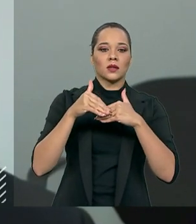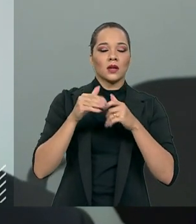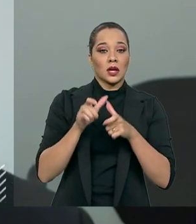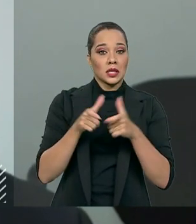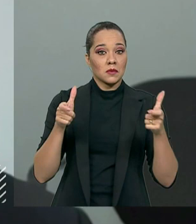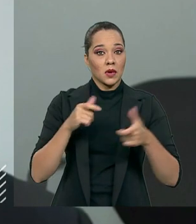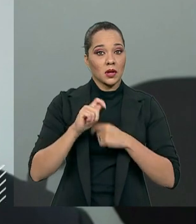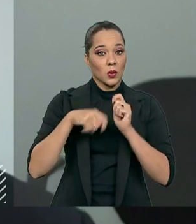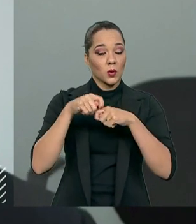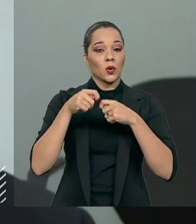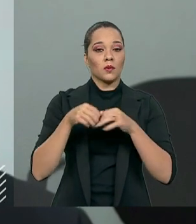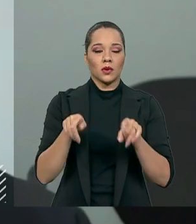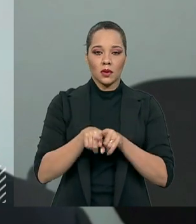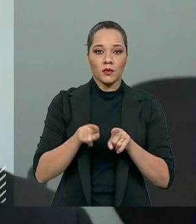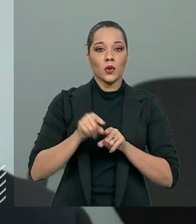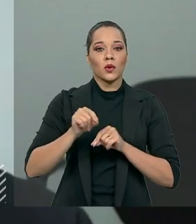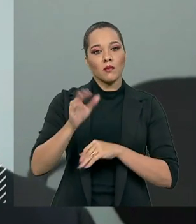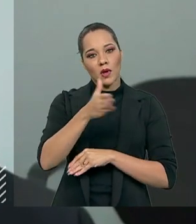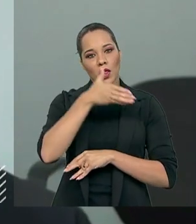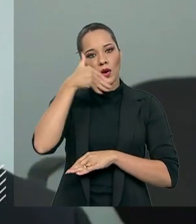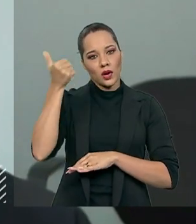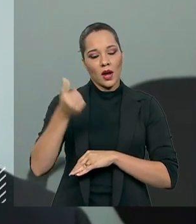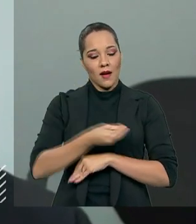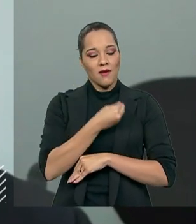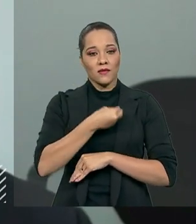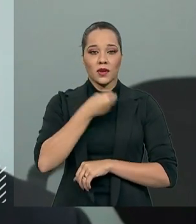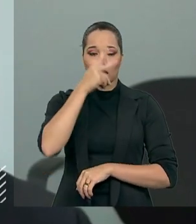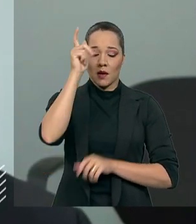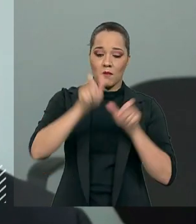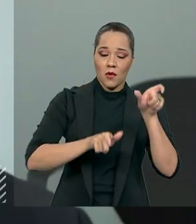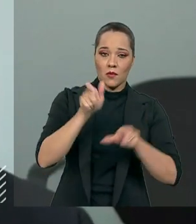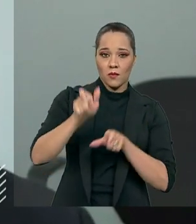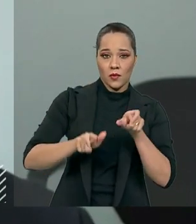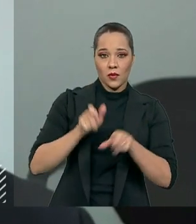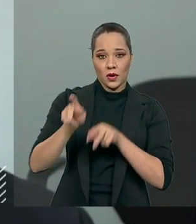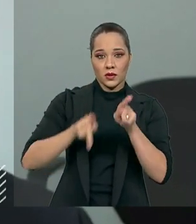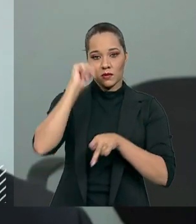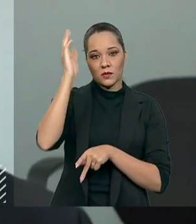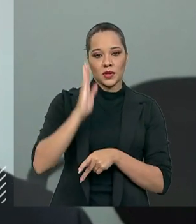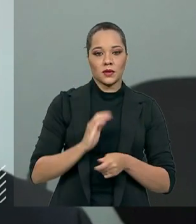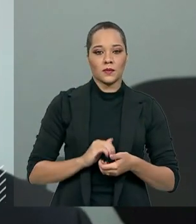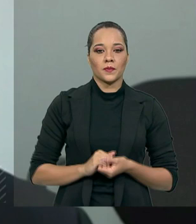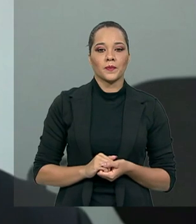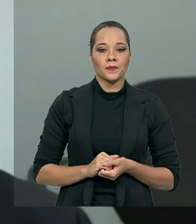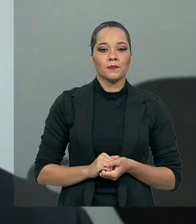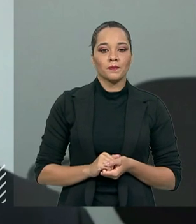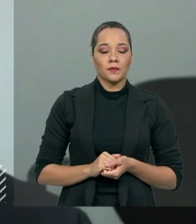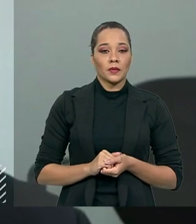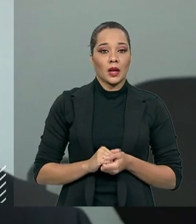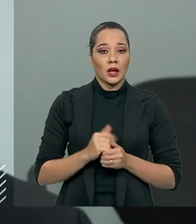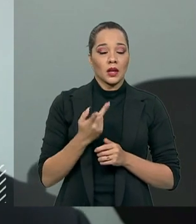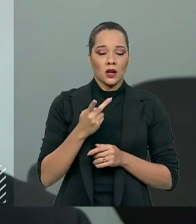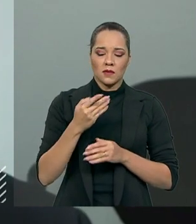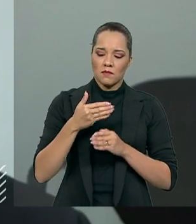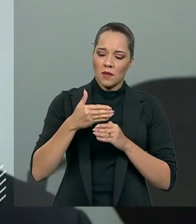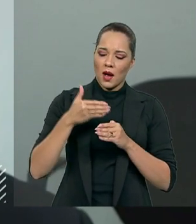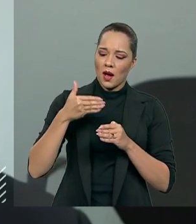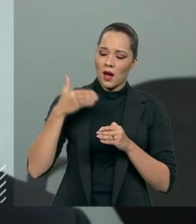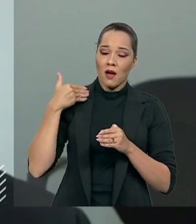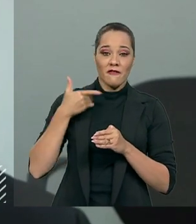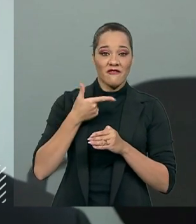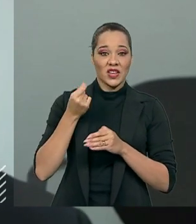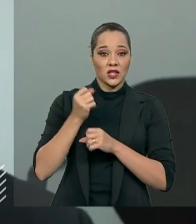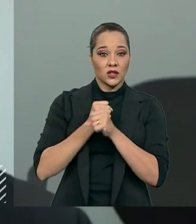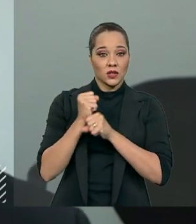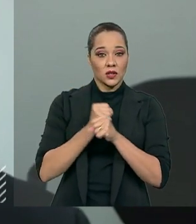nada mais é do que melhorar a qualidade de vida da população brasileira. Nós, nos últimos 20 anos, temos tido